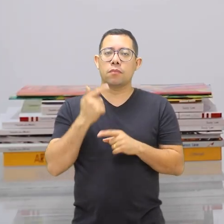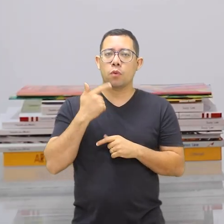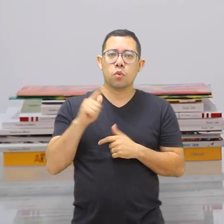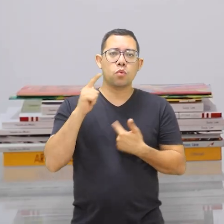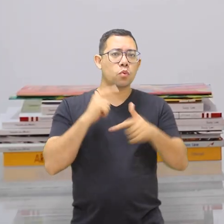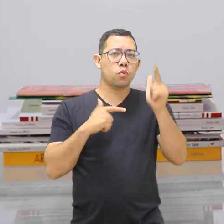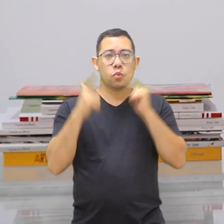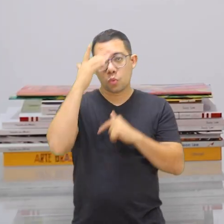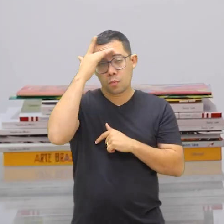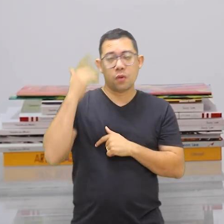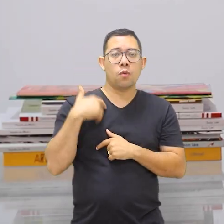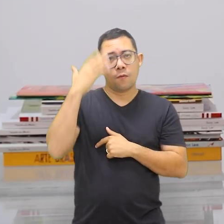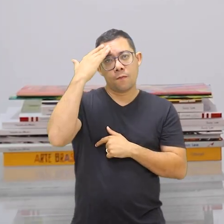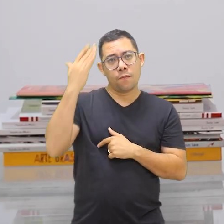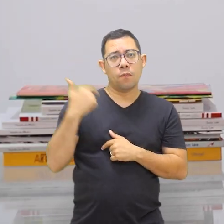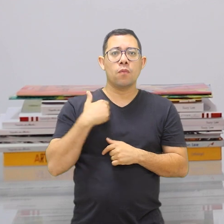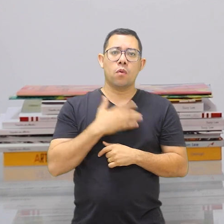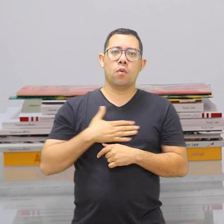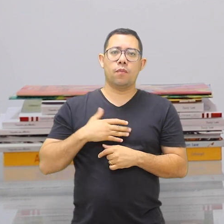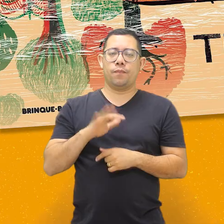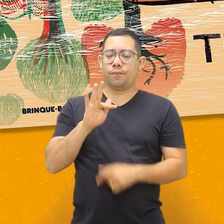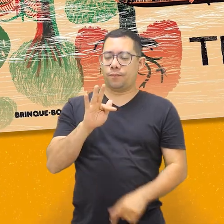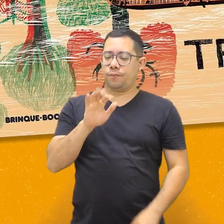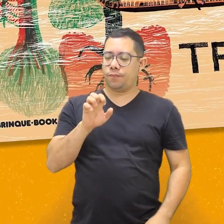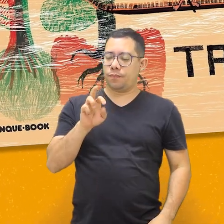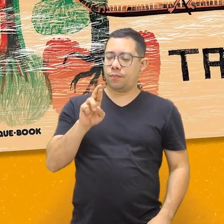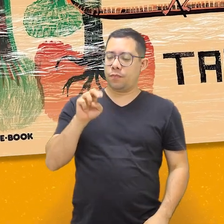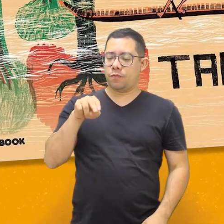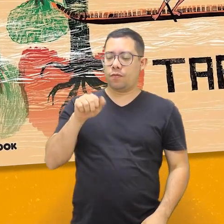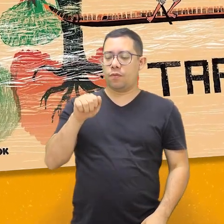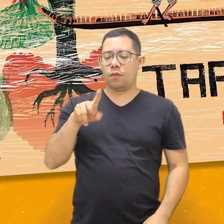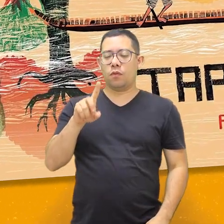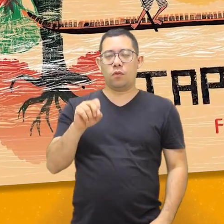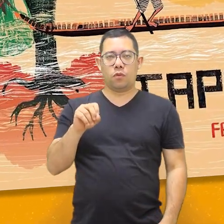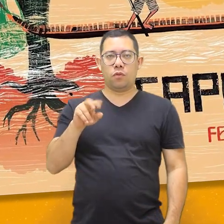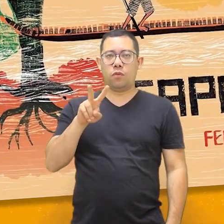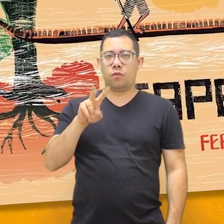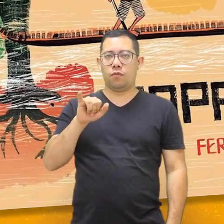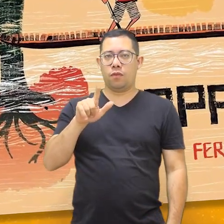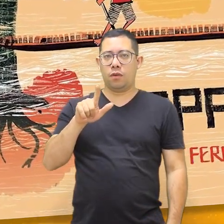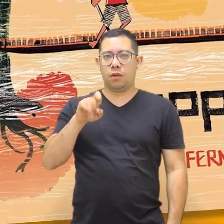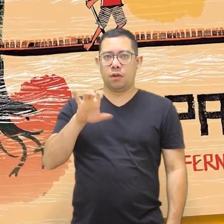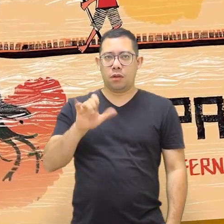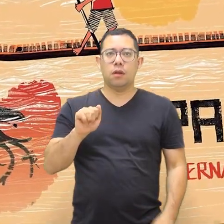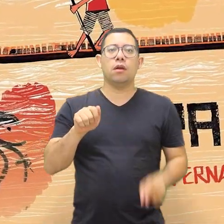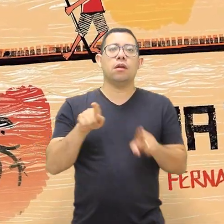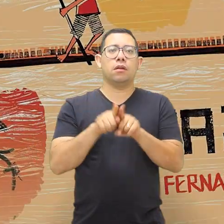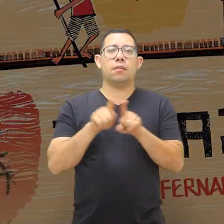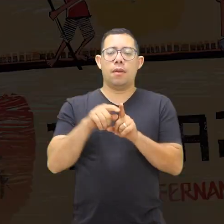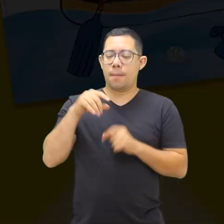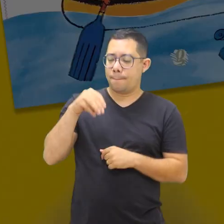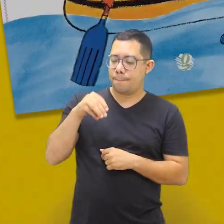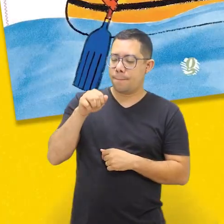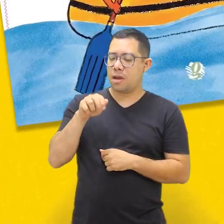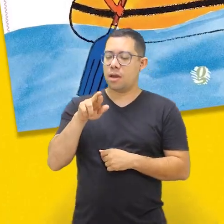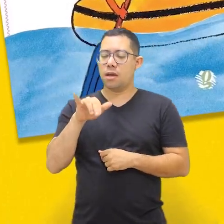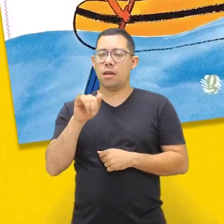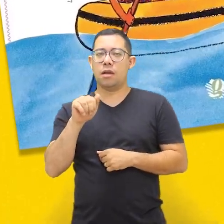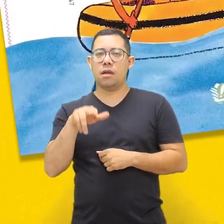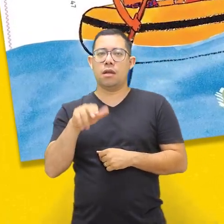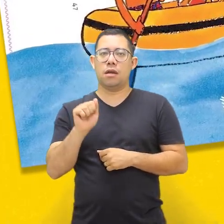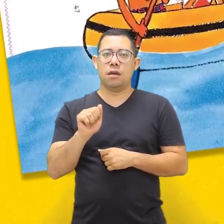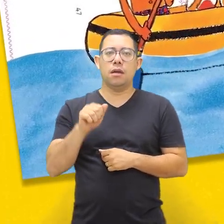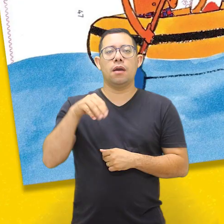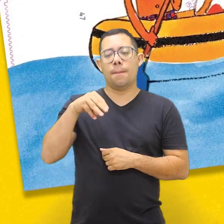ilustradores que eu acompanho há muitos anos, como o Fernando Vilela, que trabalha muito com gravuras e carimbos de borracha, e a Mariana Massarani,